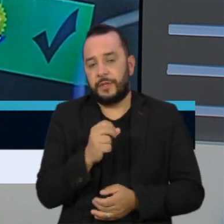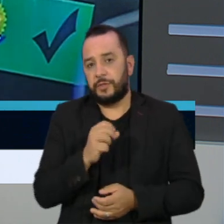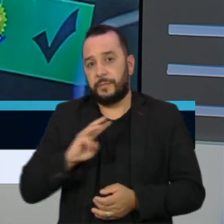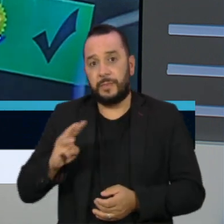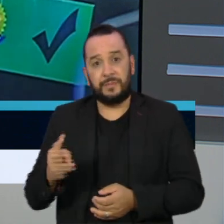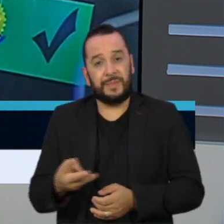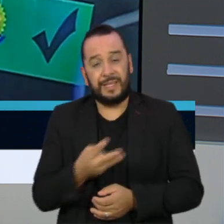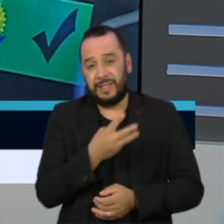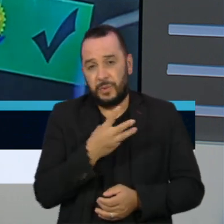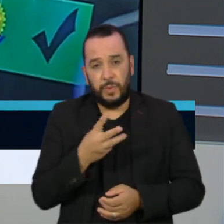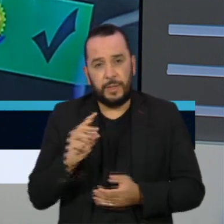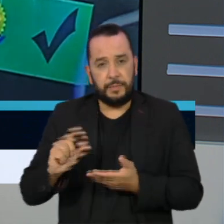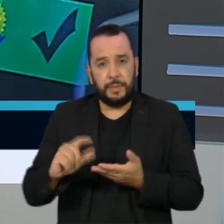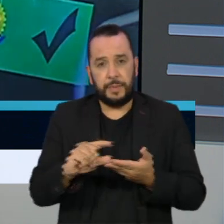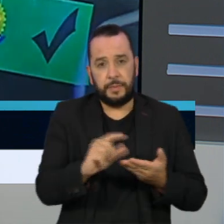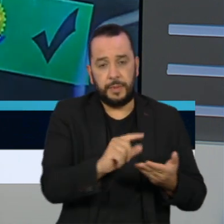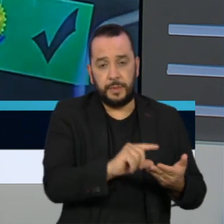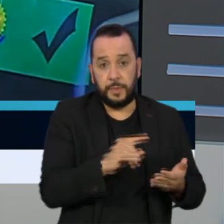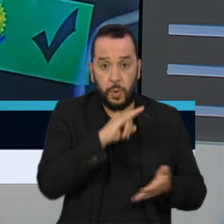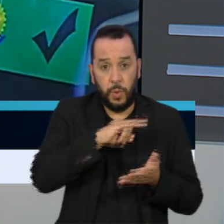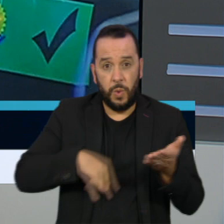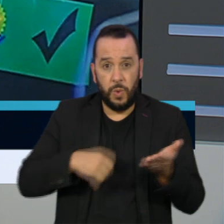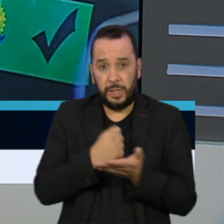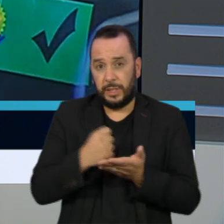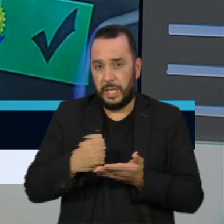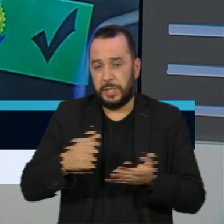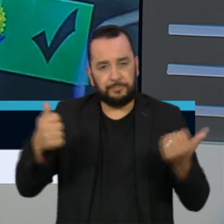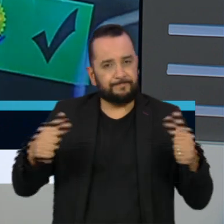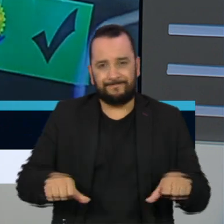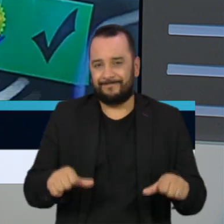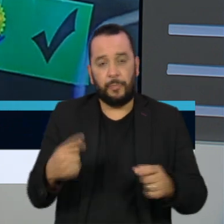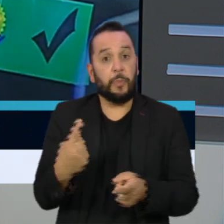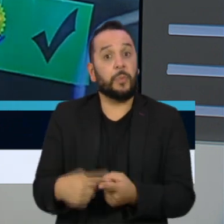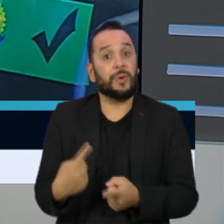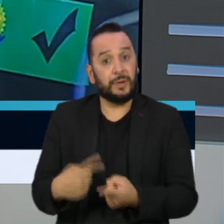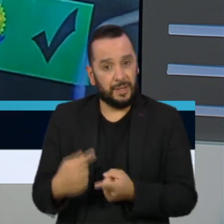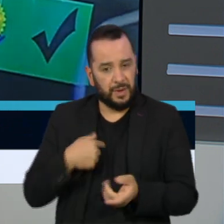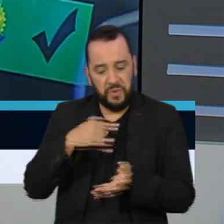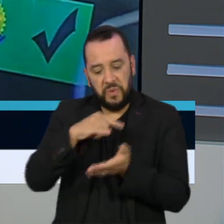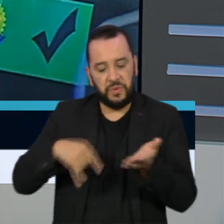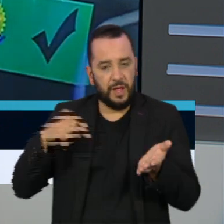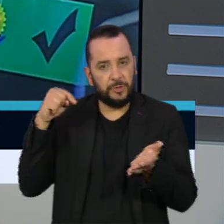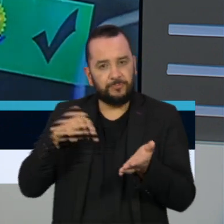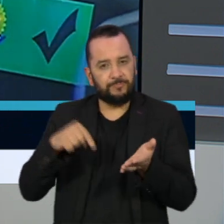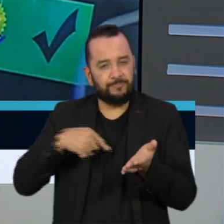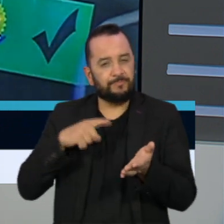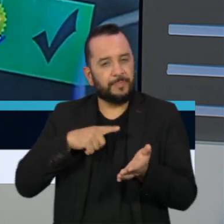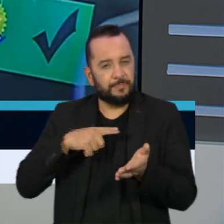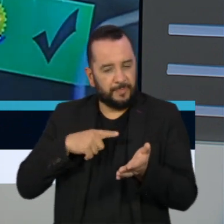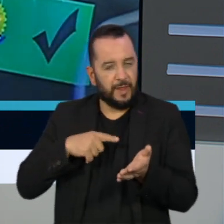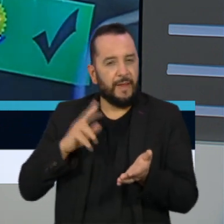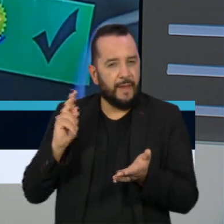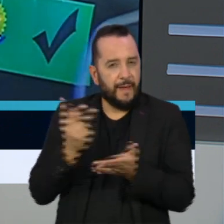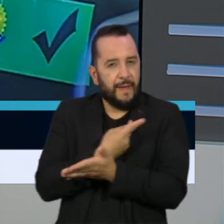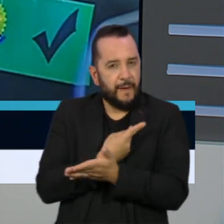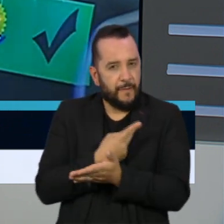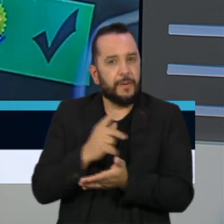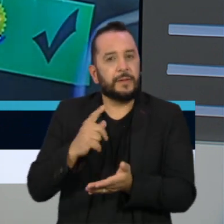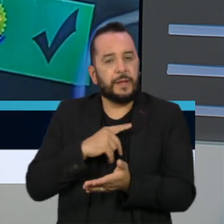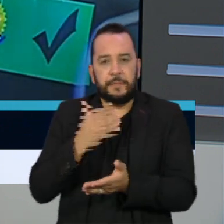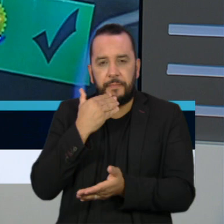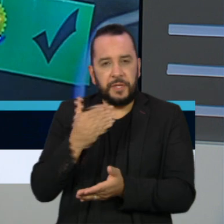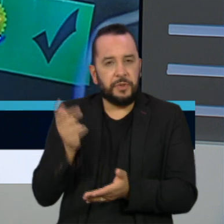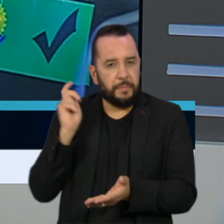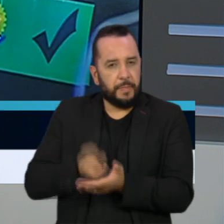contrato foi suspenso depois de virem à tona suspeitas de irregularidades, como erros e pedidos de adiantamento de